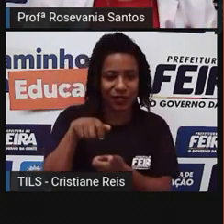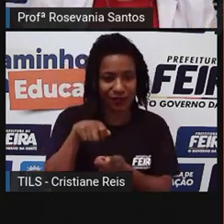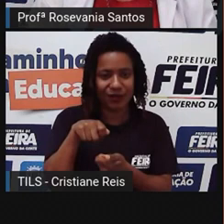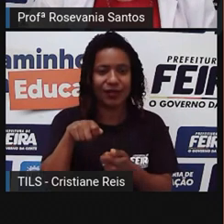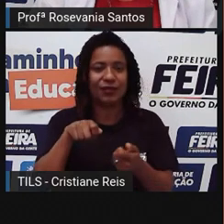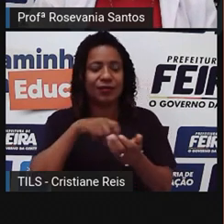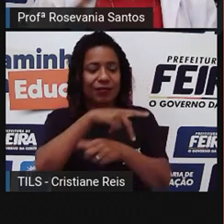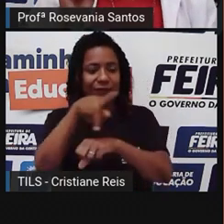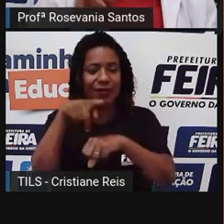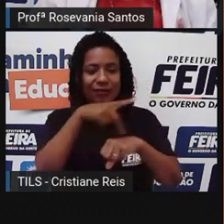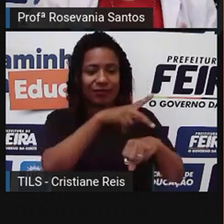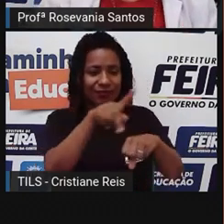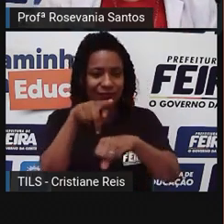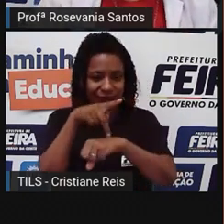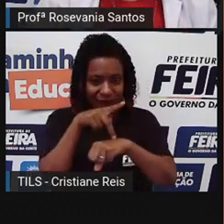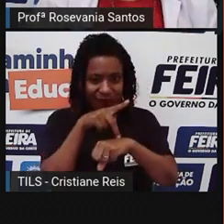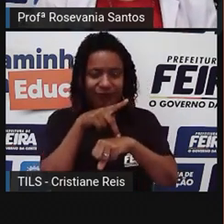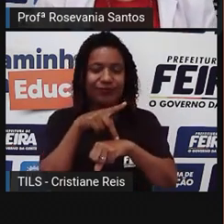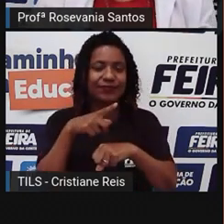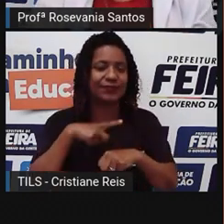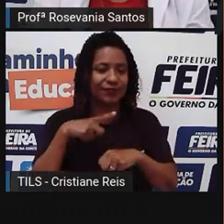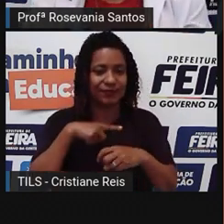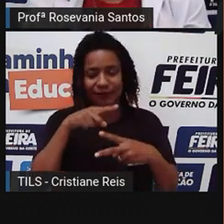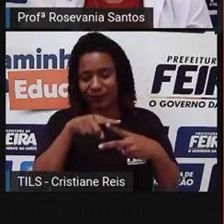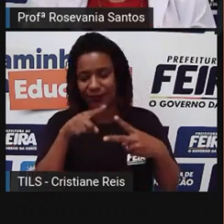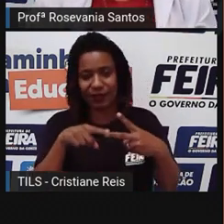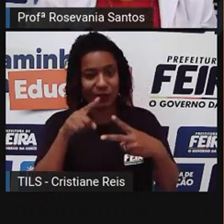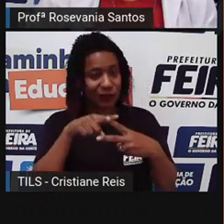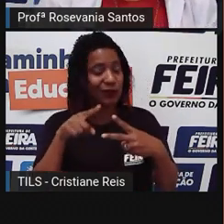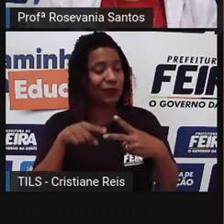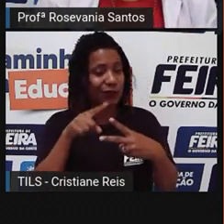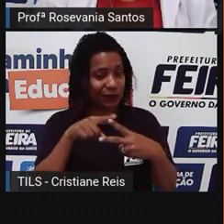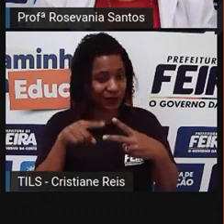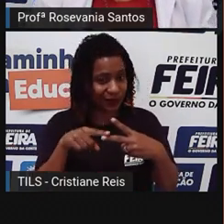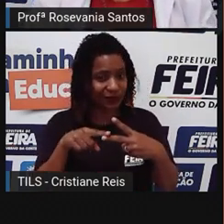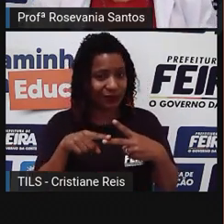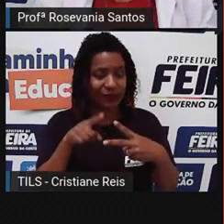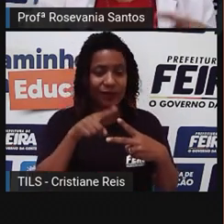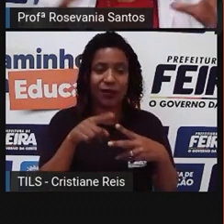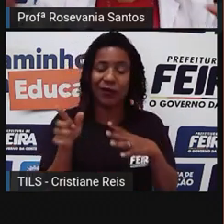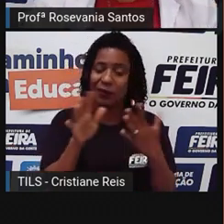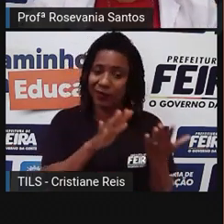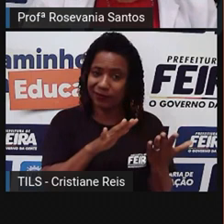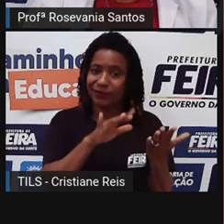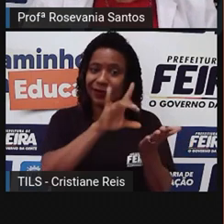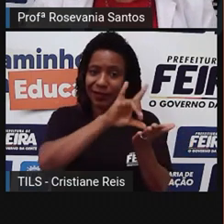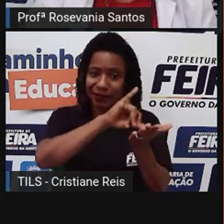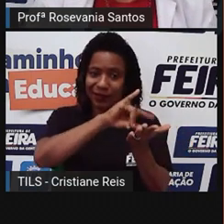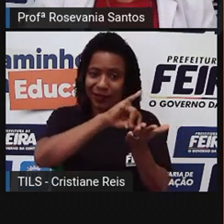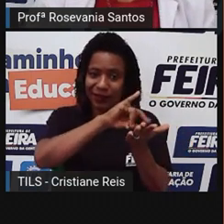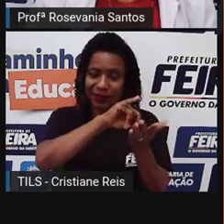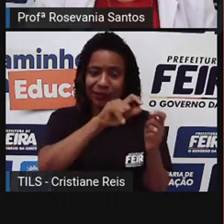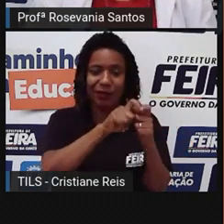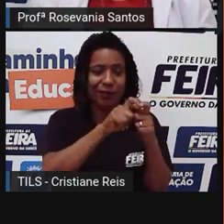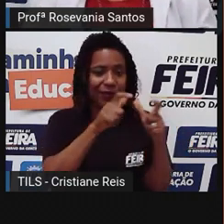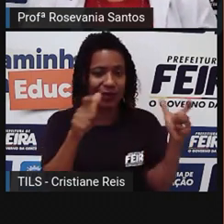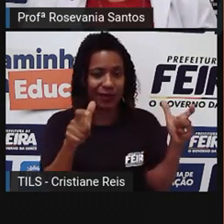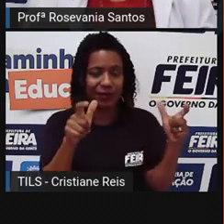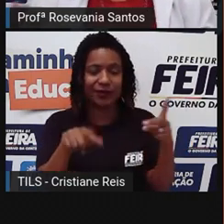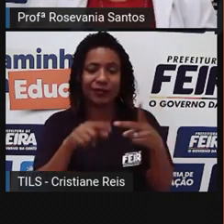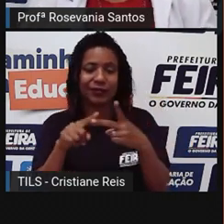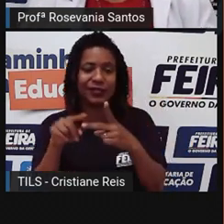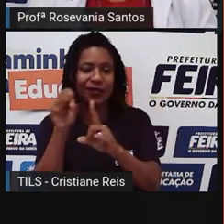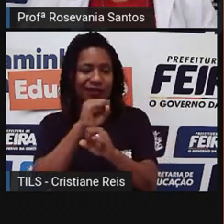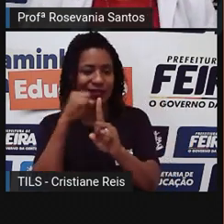diversos países, eles estão dentro de dois regimes, ora capitalista, que é a grande maioria, né, dos países, e